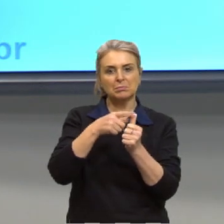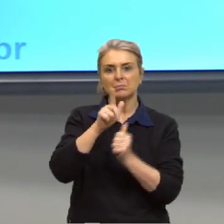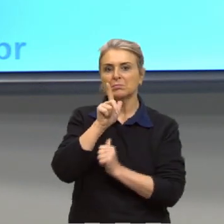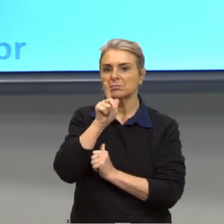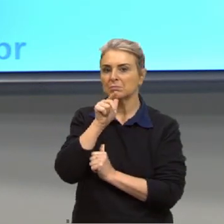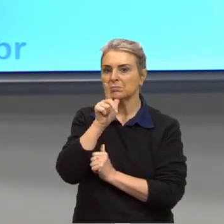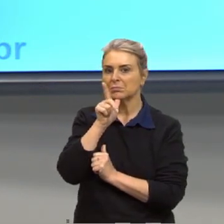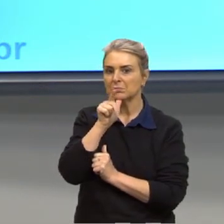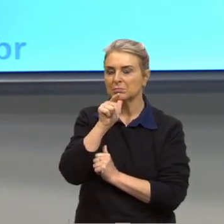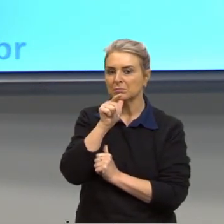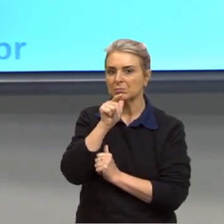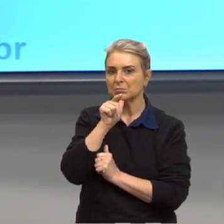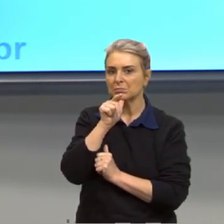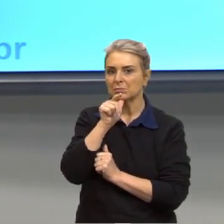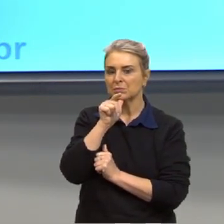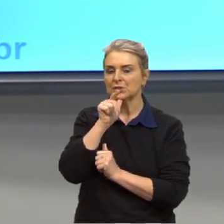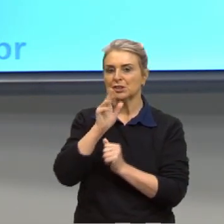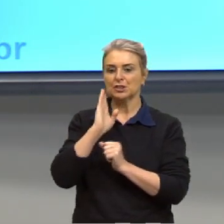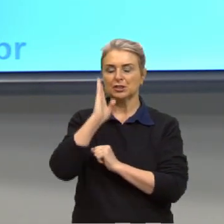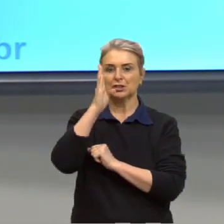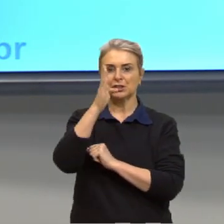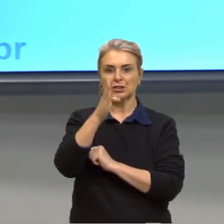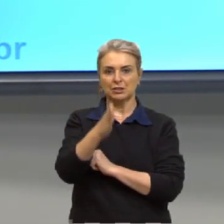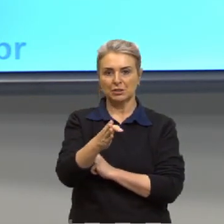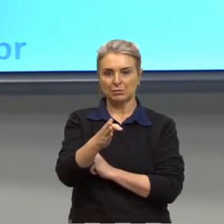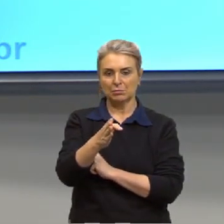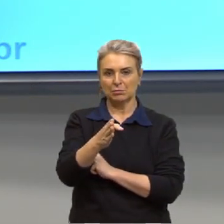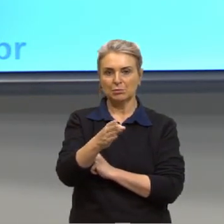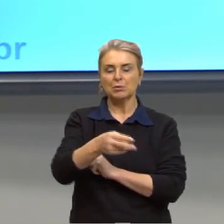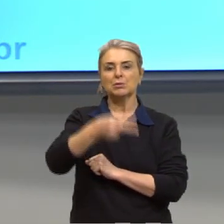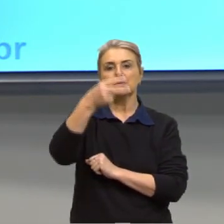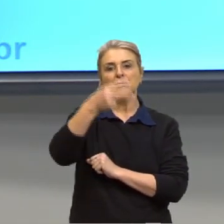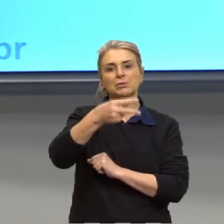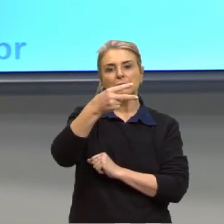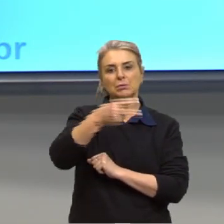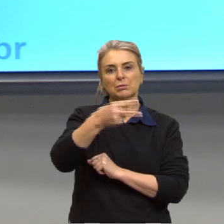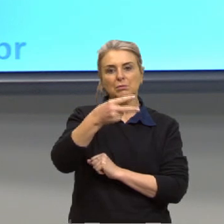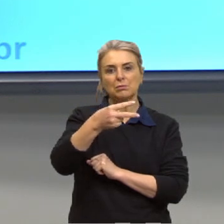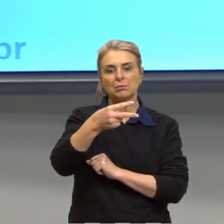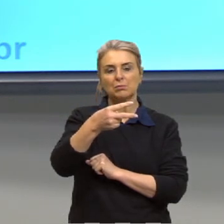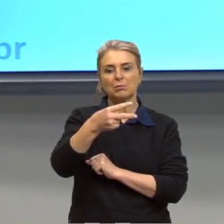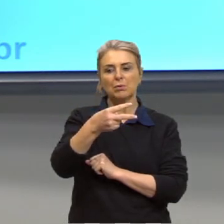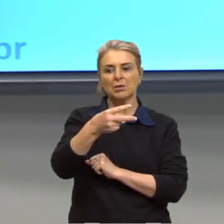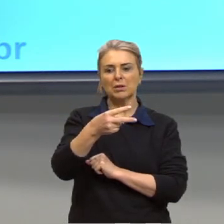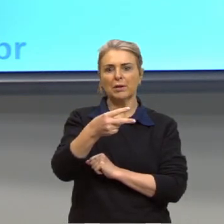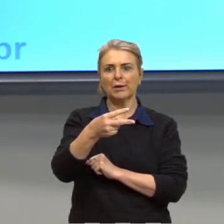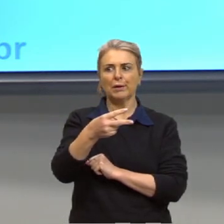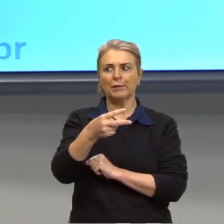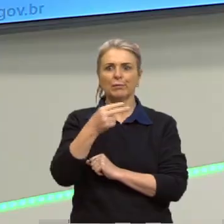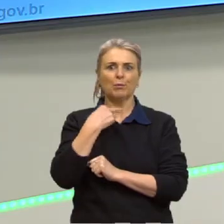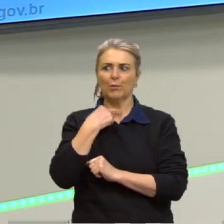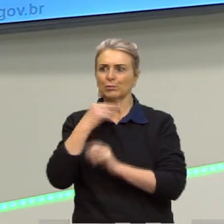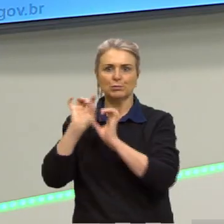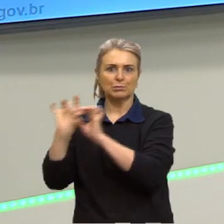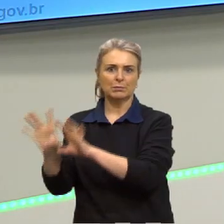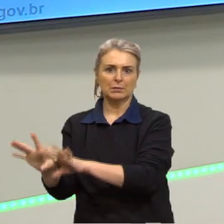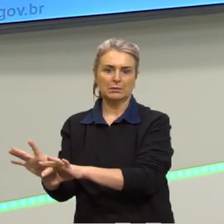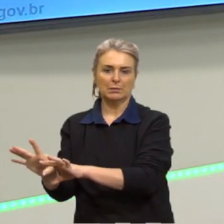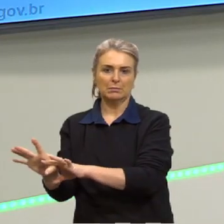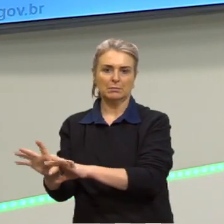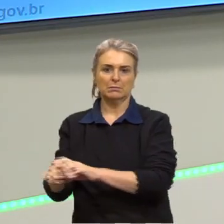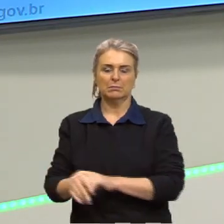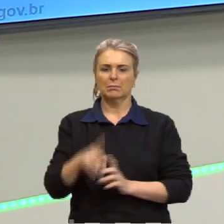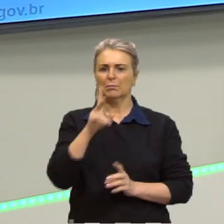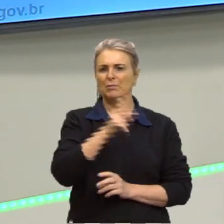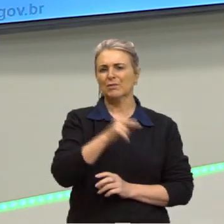que vai ser um objeto direto, e o segundo, sem desperdício, que é um objeto indireto. Professora,